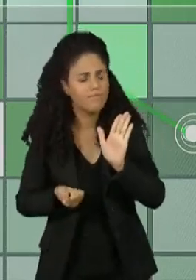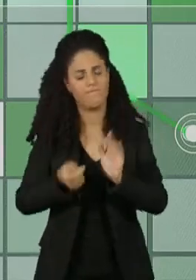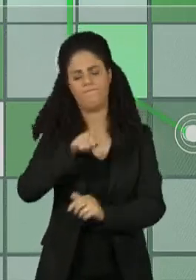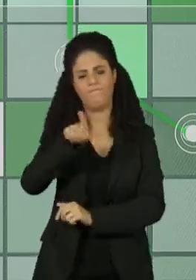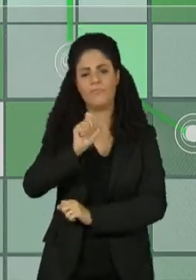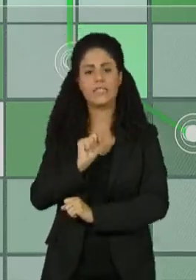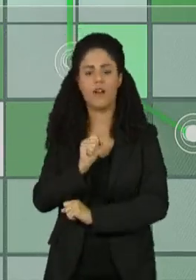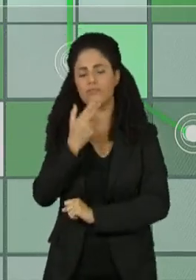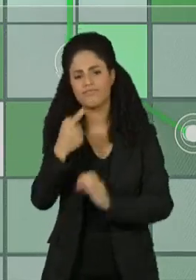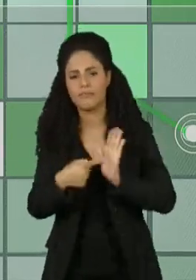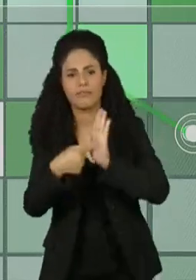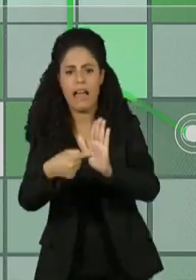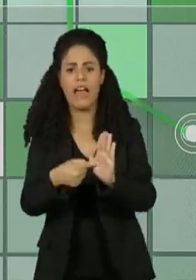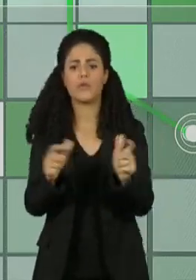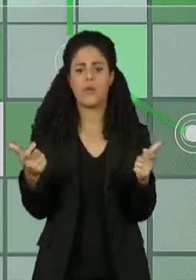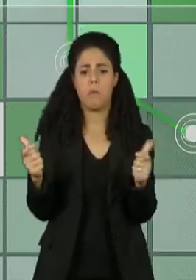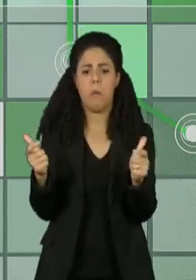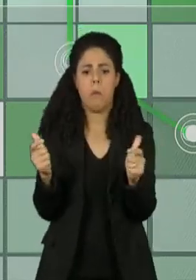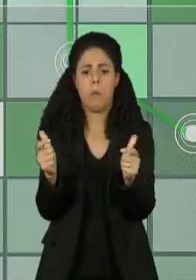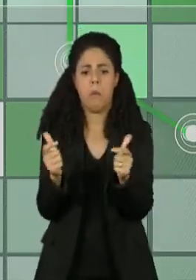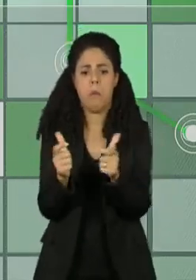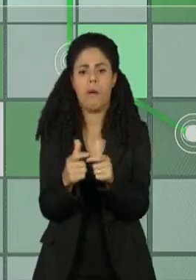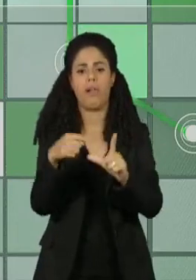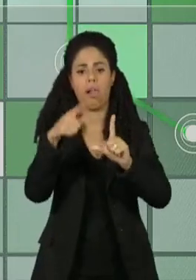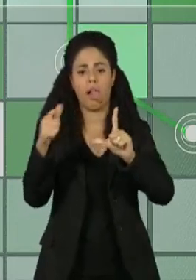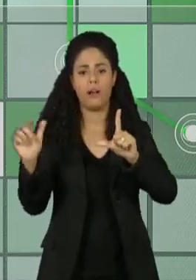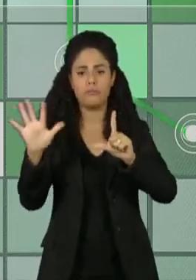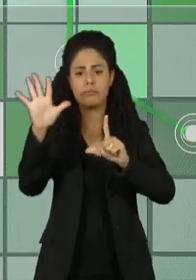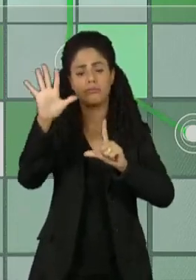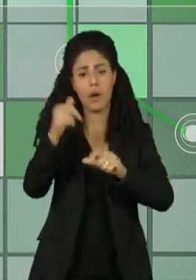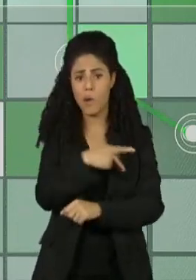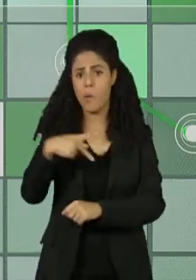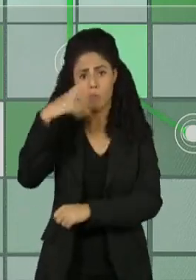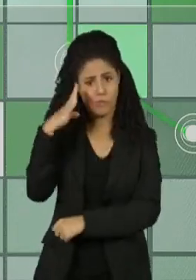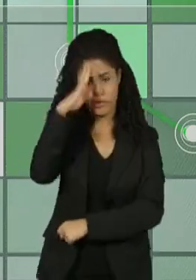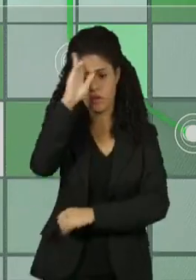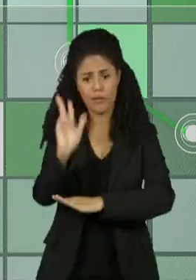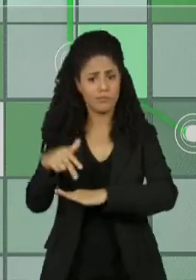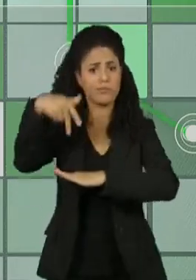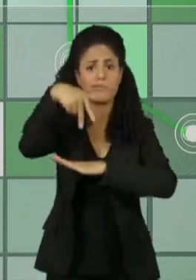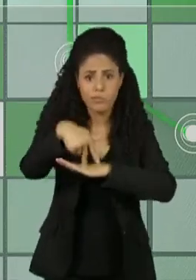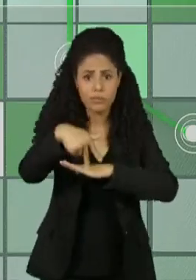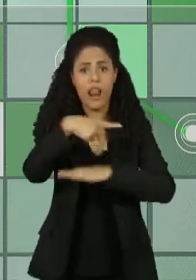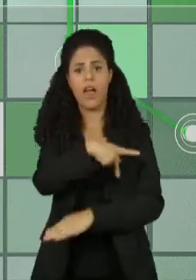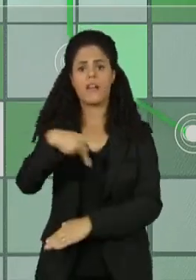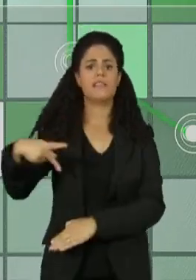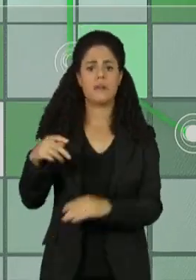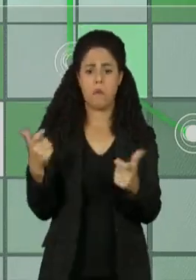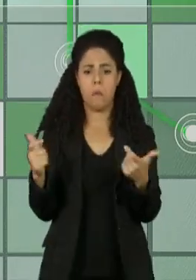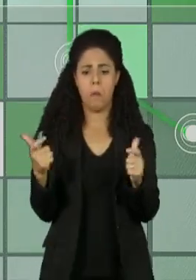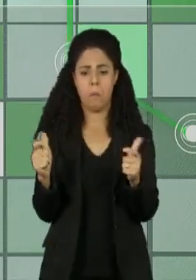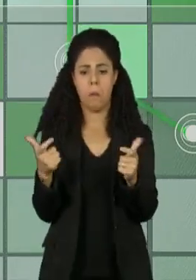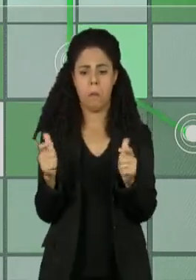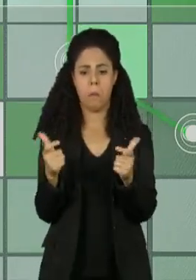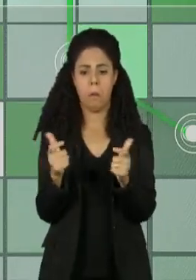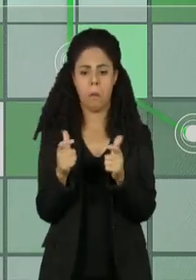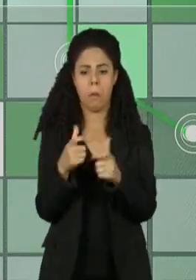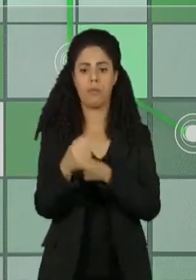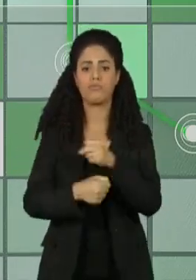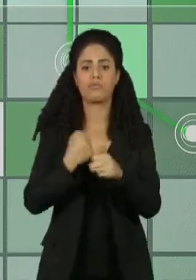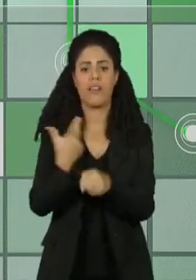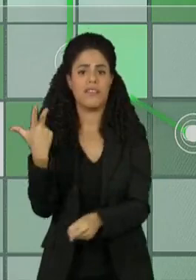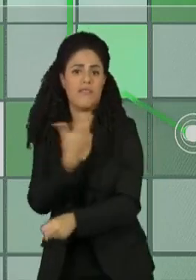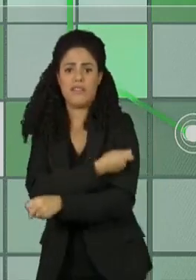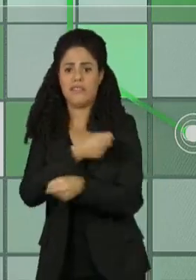índice de vacinação está caindo. Desde que o Bolsonaro assumiu a presidência, cai todo ano a cobertura de